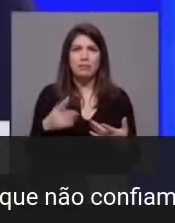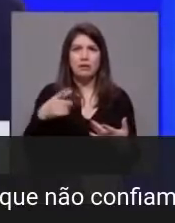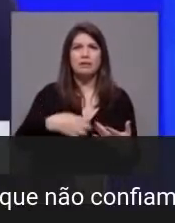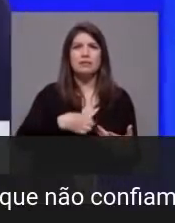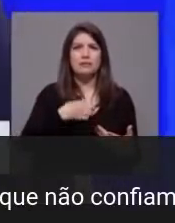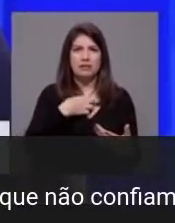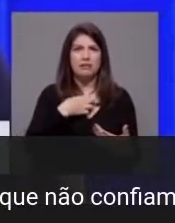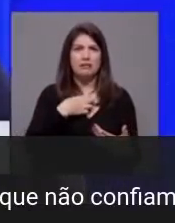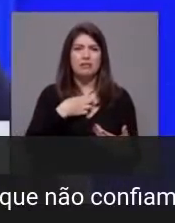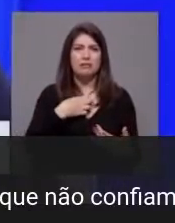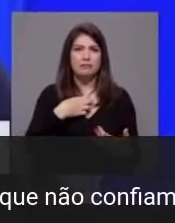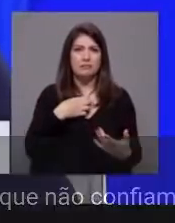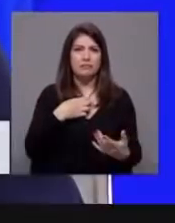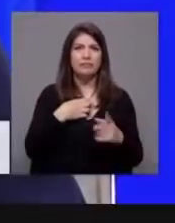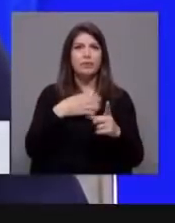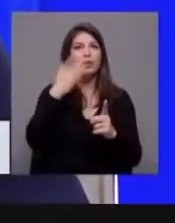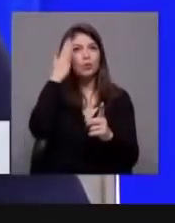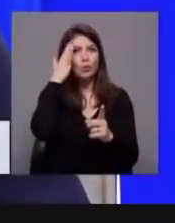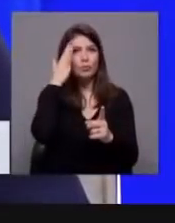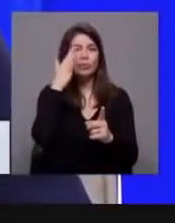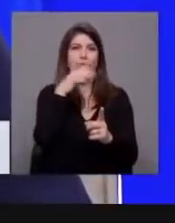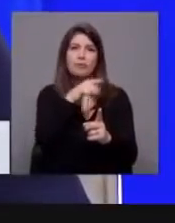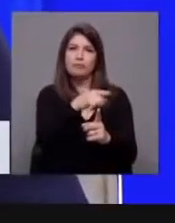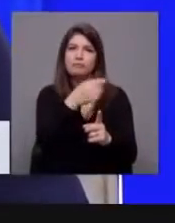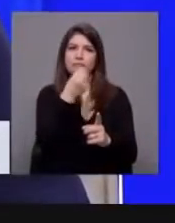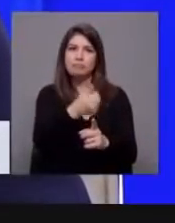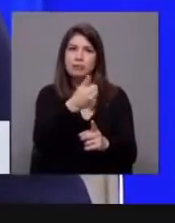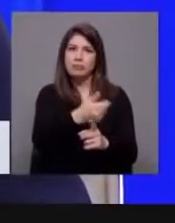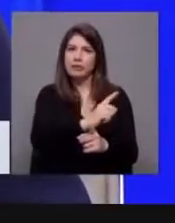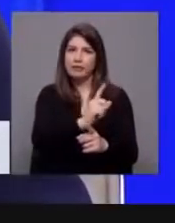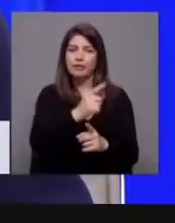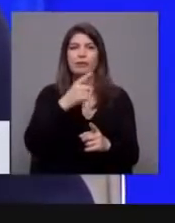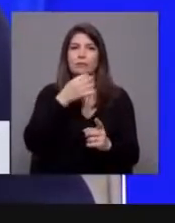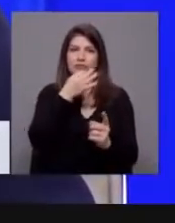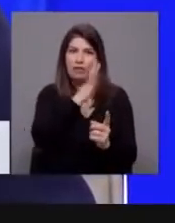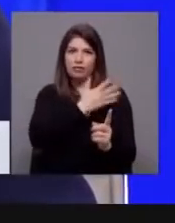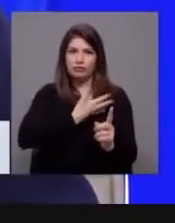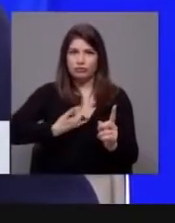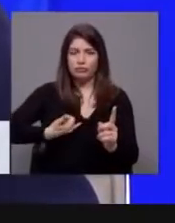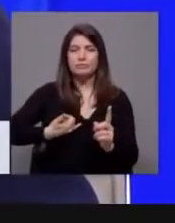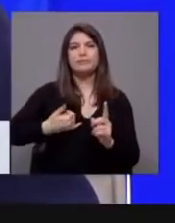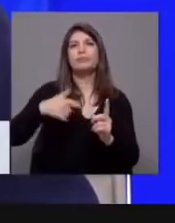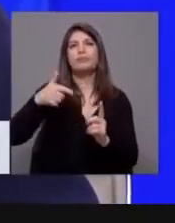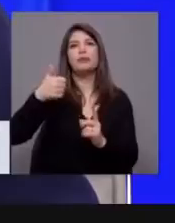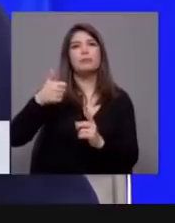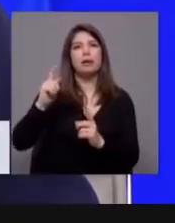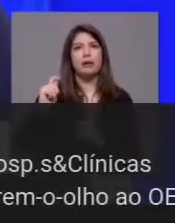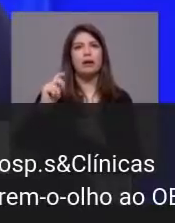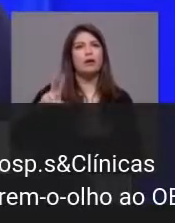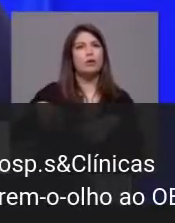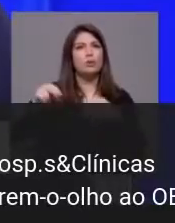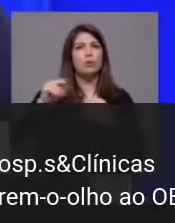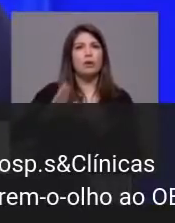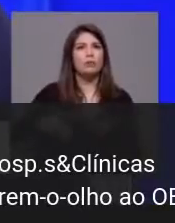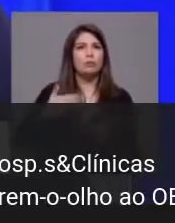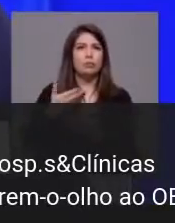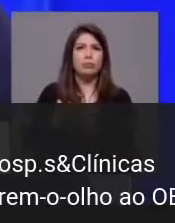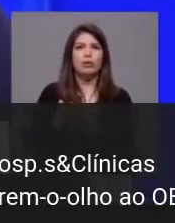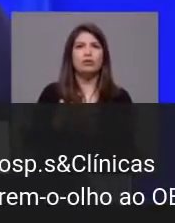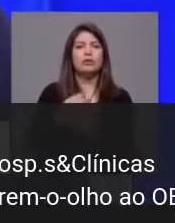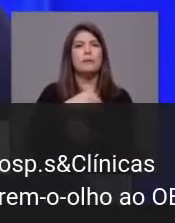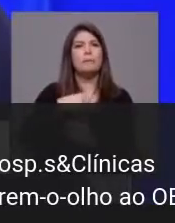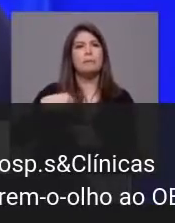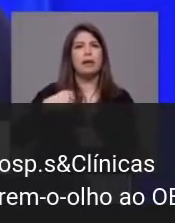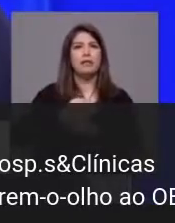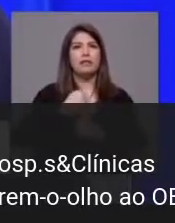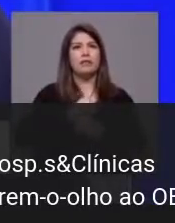sentido que seja assim? Os números não são assim, já lá vou, queria só clarificar o seguinte. O Bloco de Esquerda nunca propôs uma exclusividade obrigatória